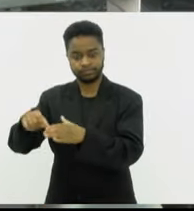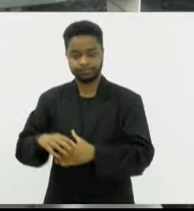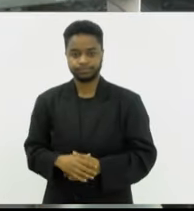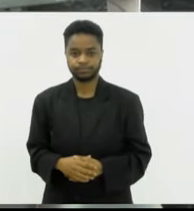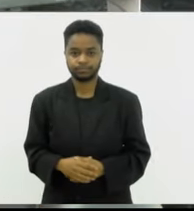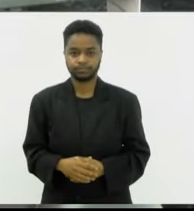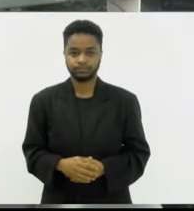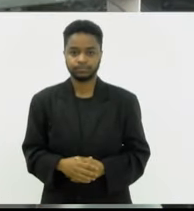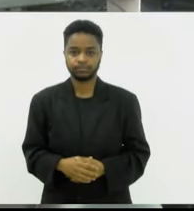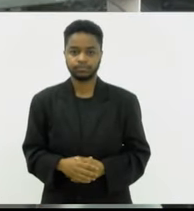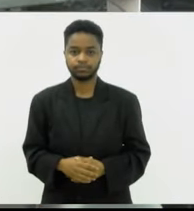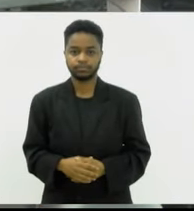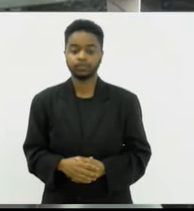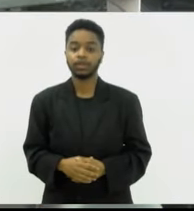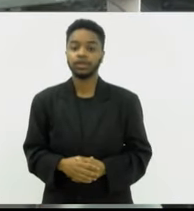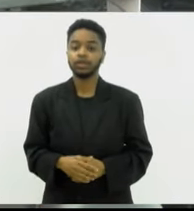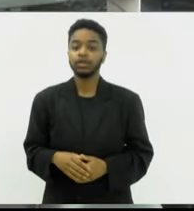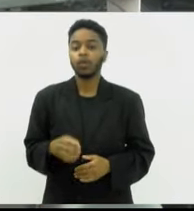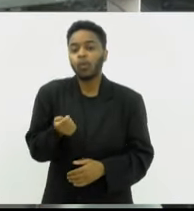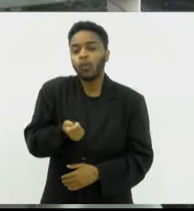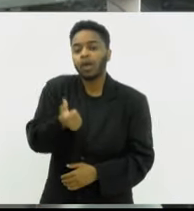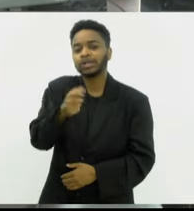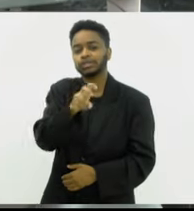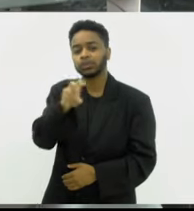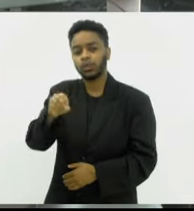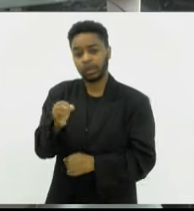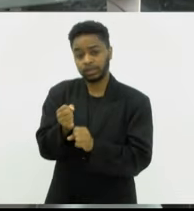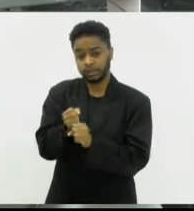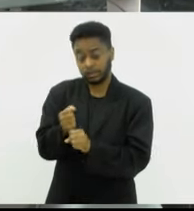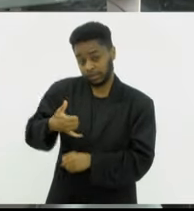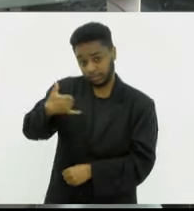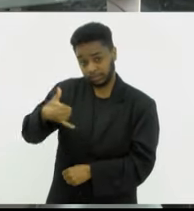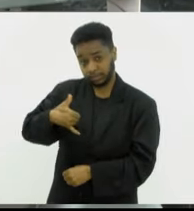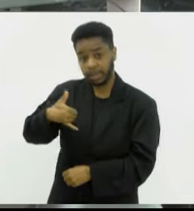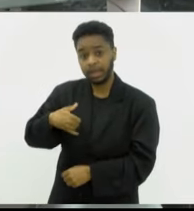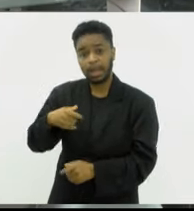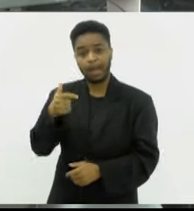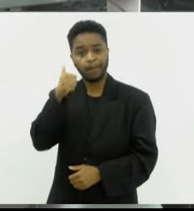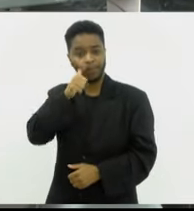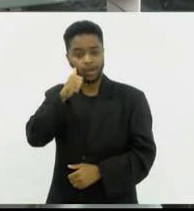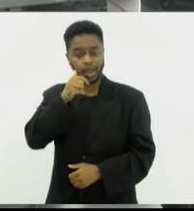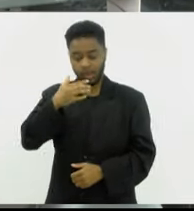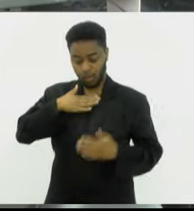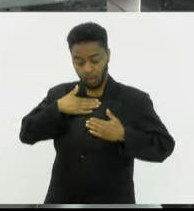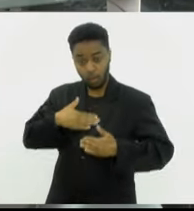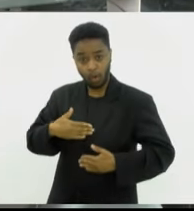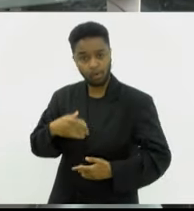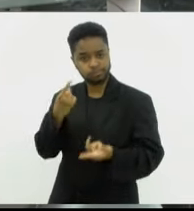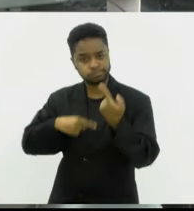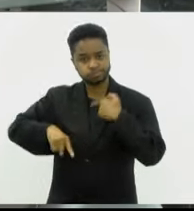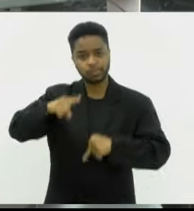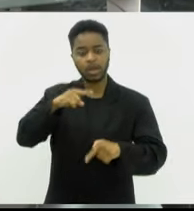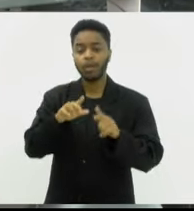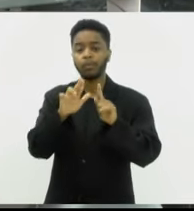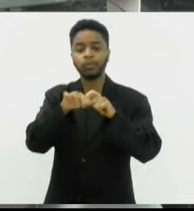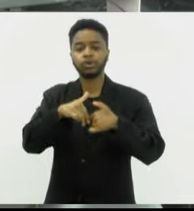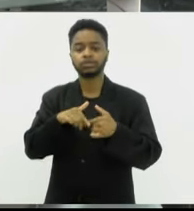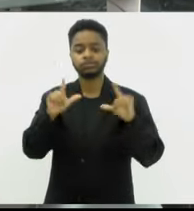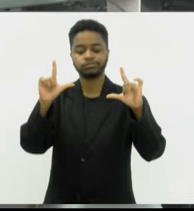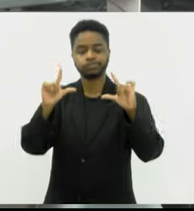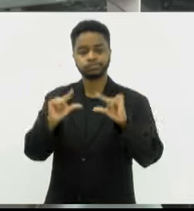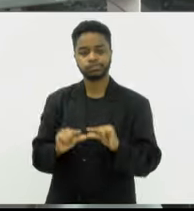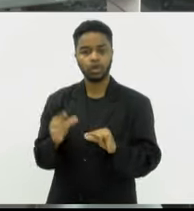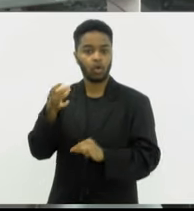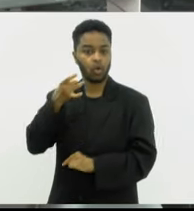E a proximidade dos 50 anos de idade causa uma revolução no corpo da mulher, que é produzida pela redução natural dos